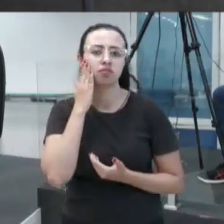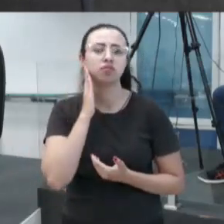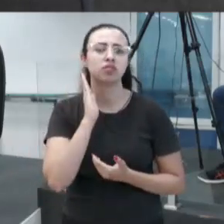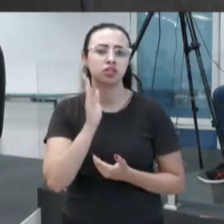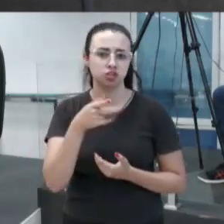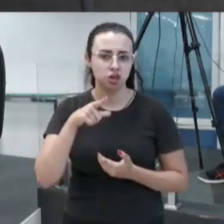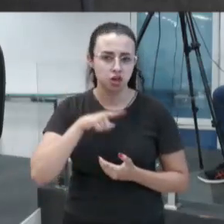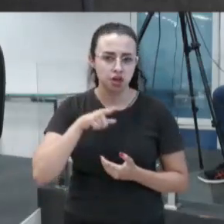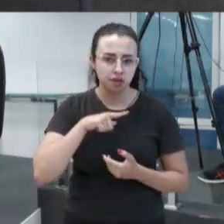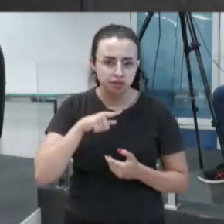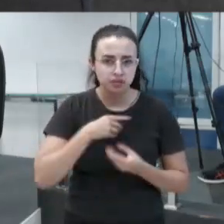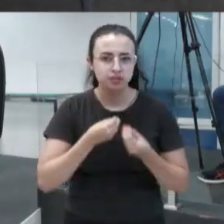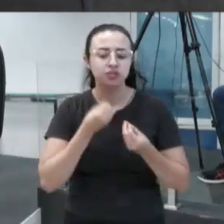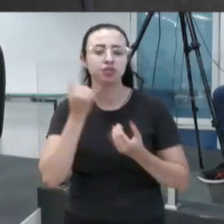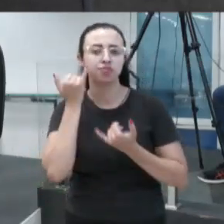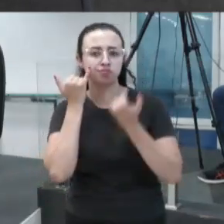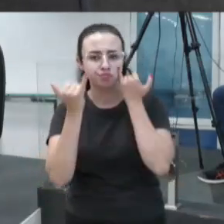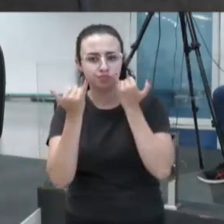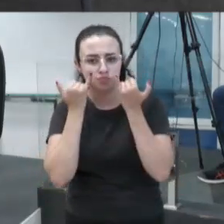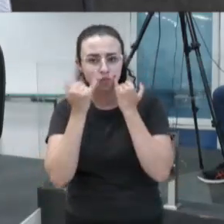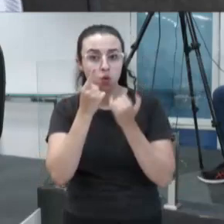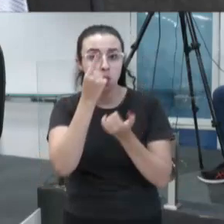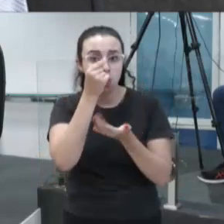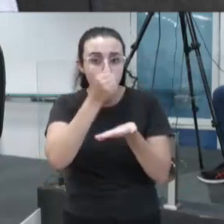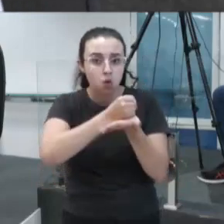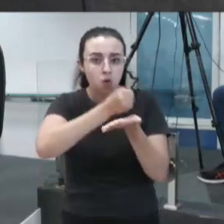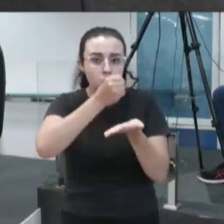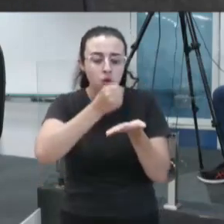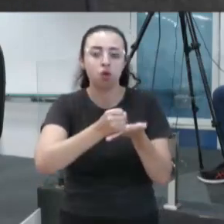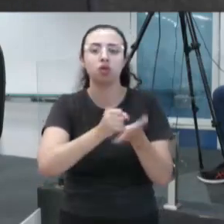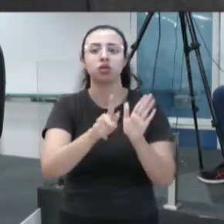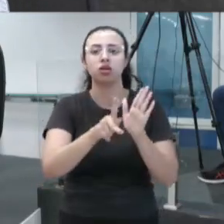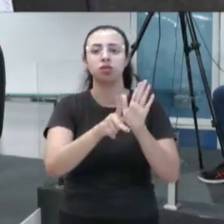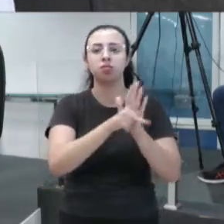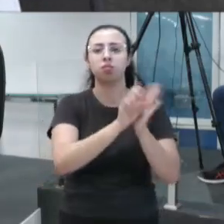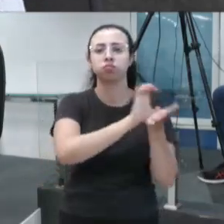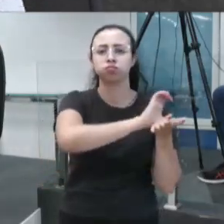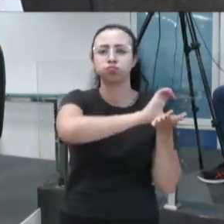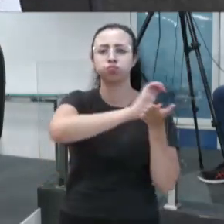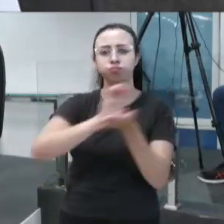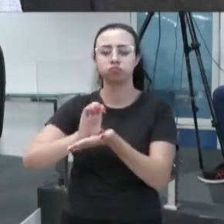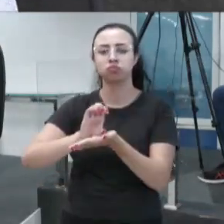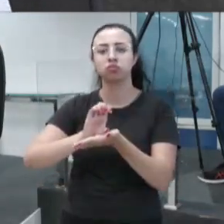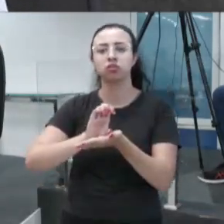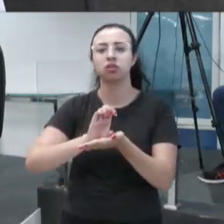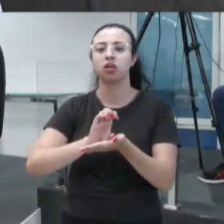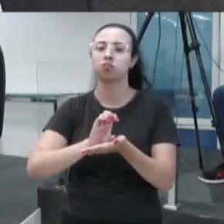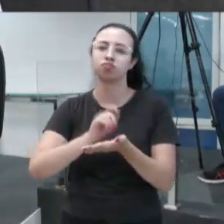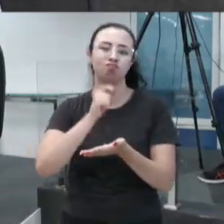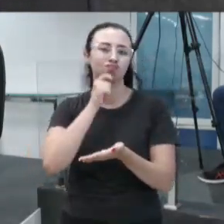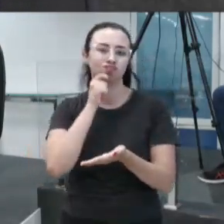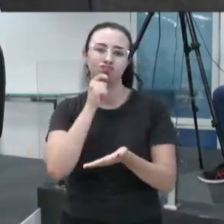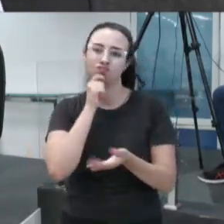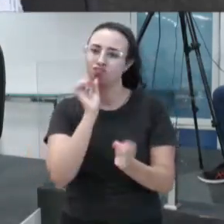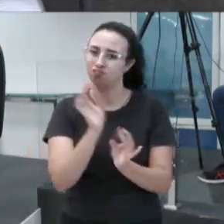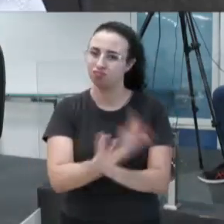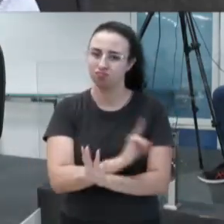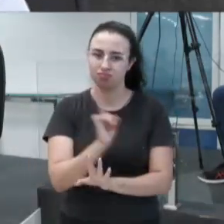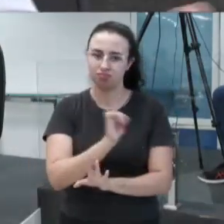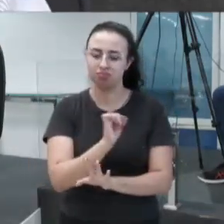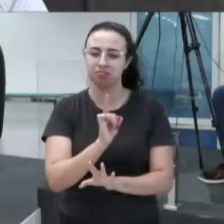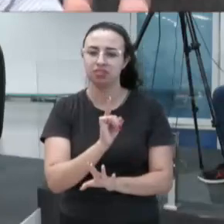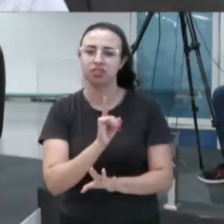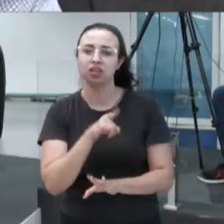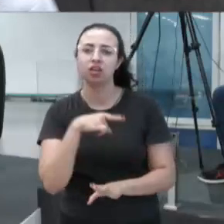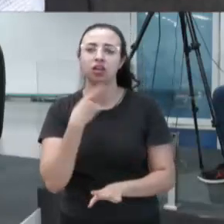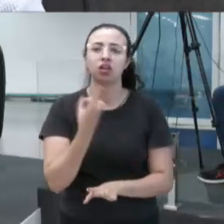tive acesso a um dos contratos de uma verba que veio do governo federal, que não está sendo cumprida aqui na cidade, e se nós vamos ficar